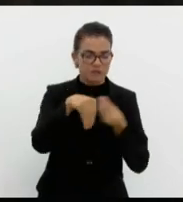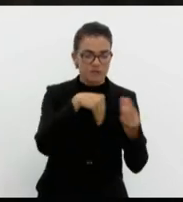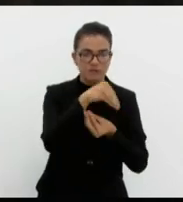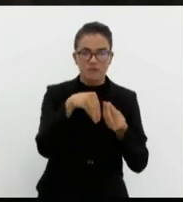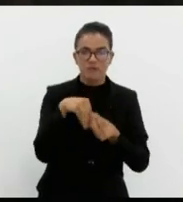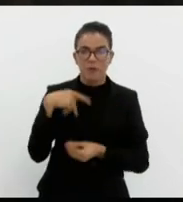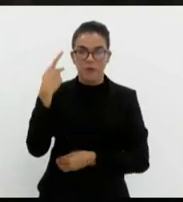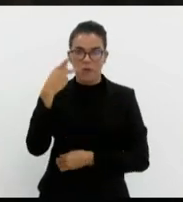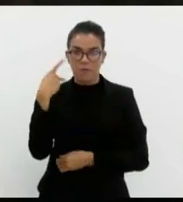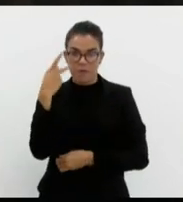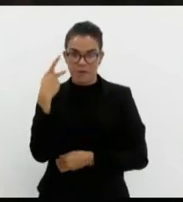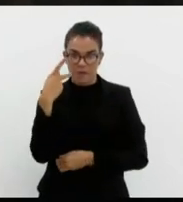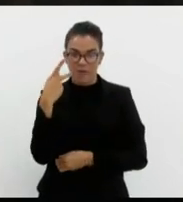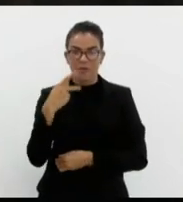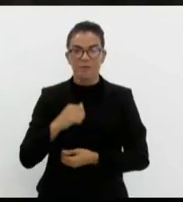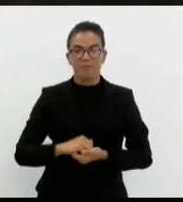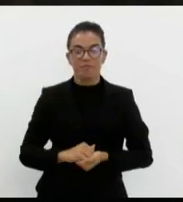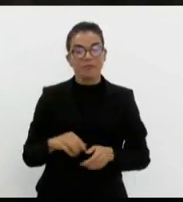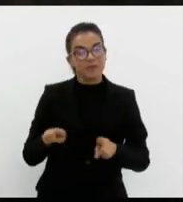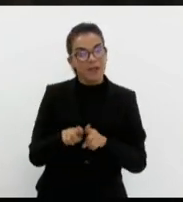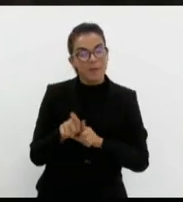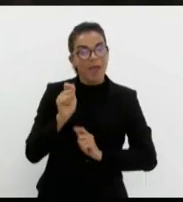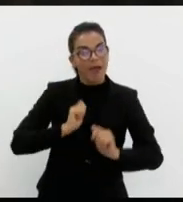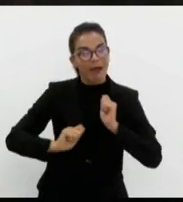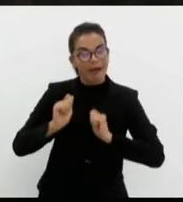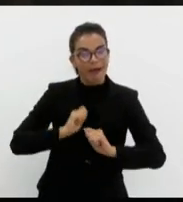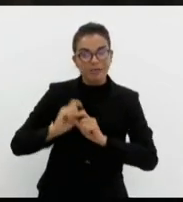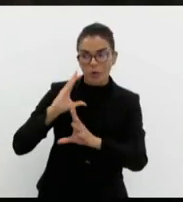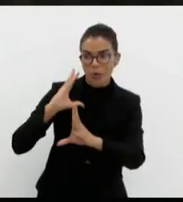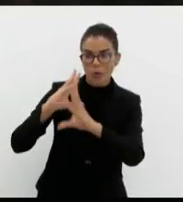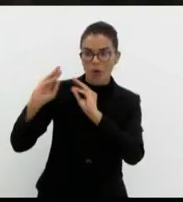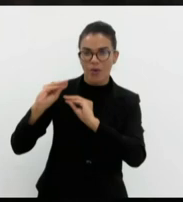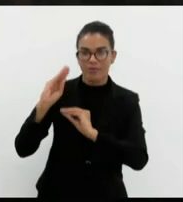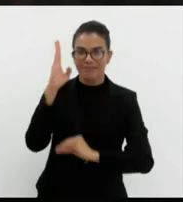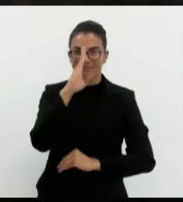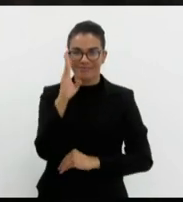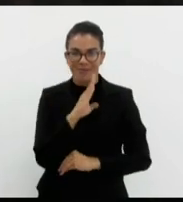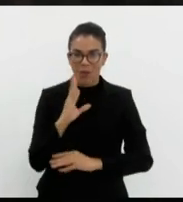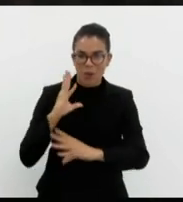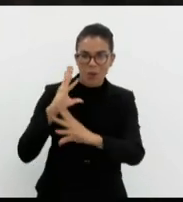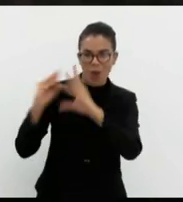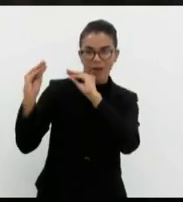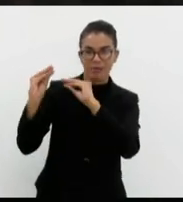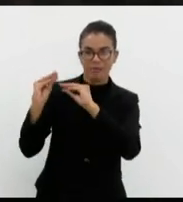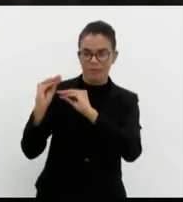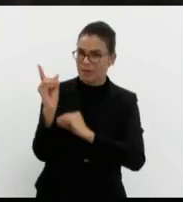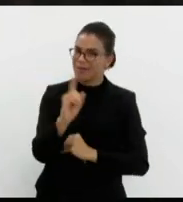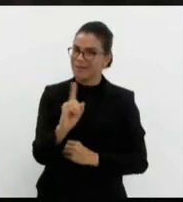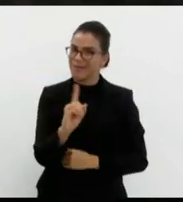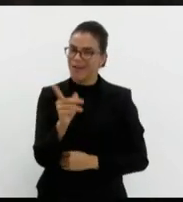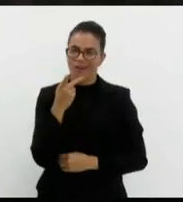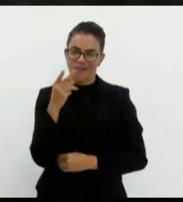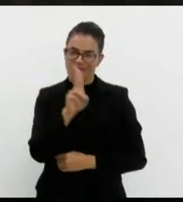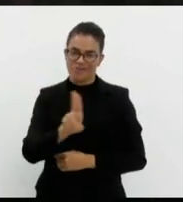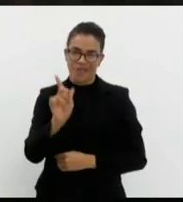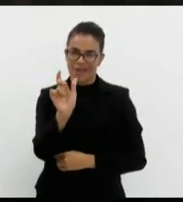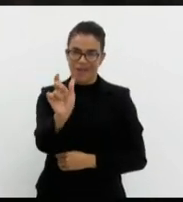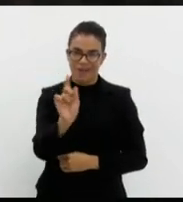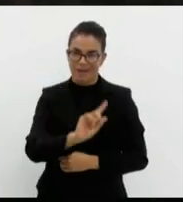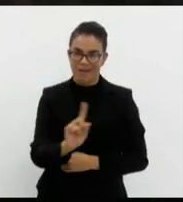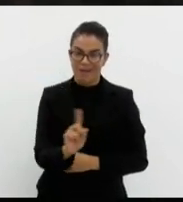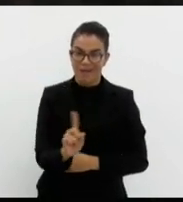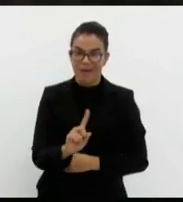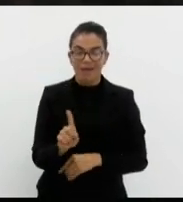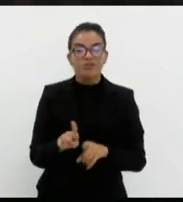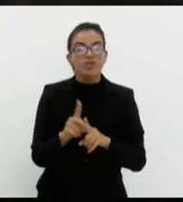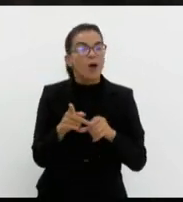Sem tirar os artistas que foram embora do Brasil. Fugiram? Não, não vou usar essa palavra. Apenas